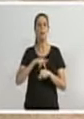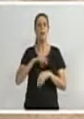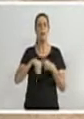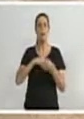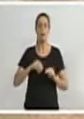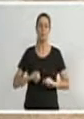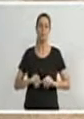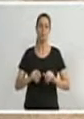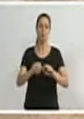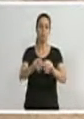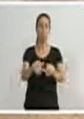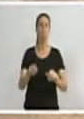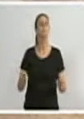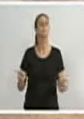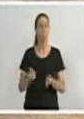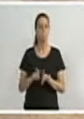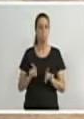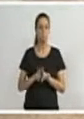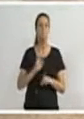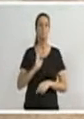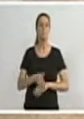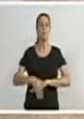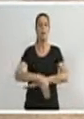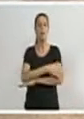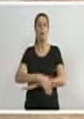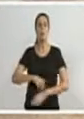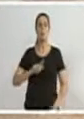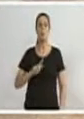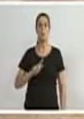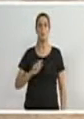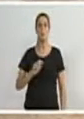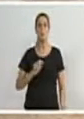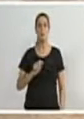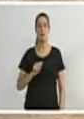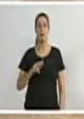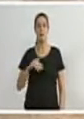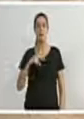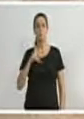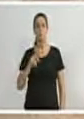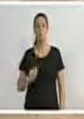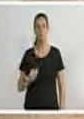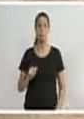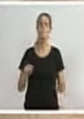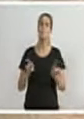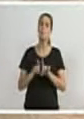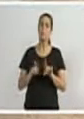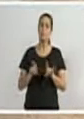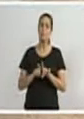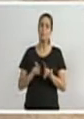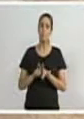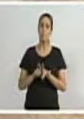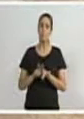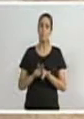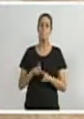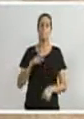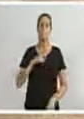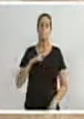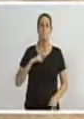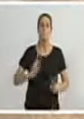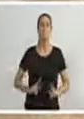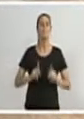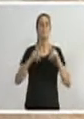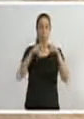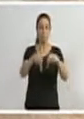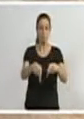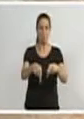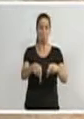com a rua Bruno Zeip, a rua Gaúcha, a rua Matos Costas. E aquelas pontes